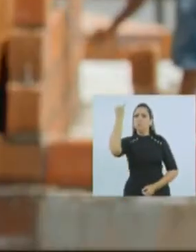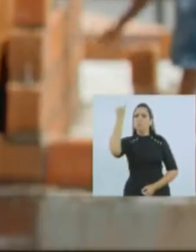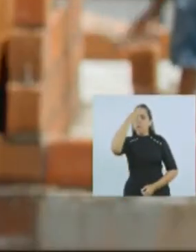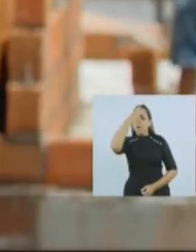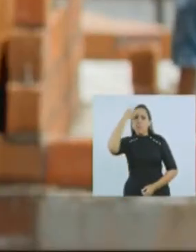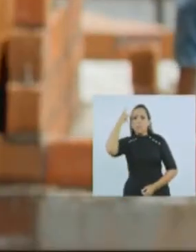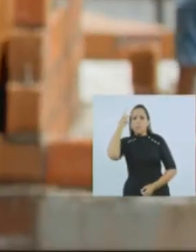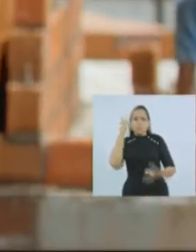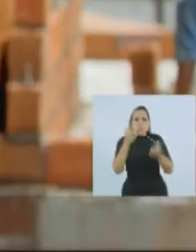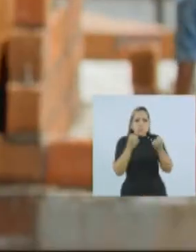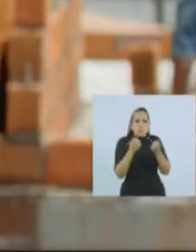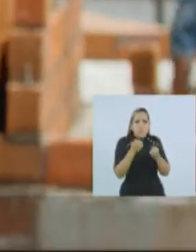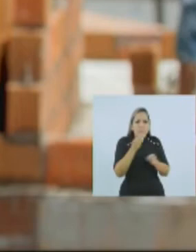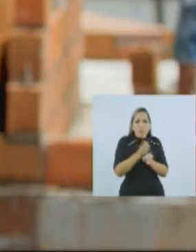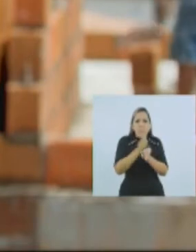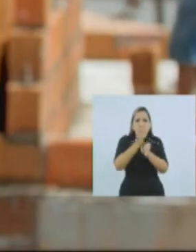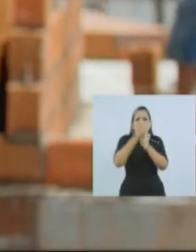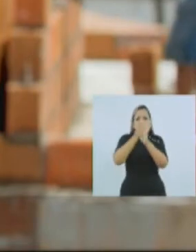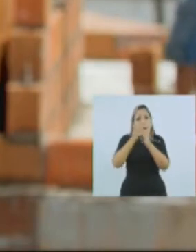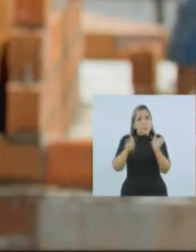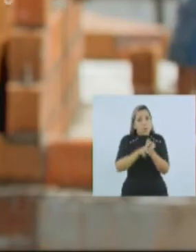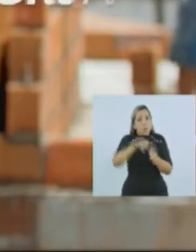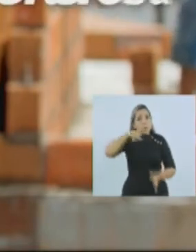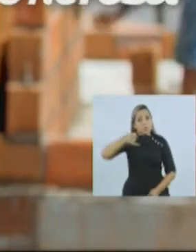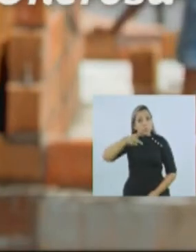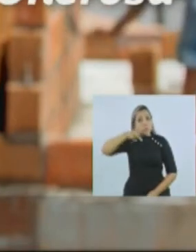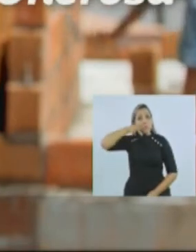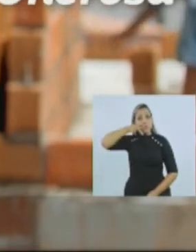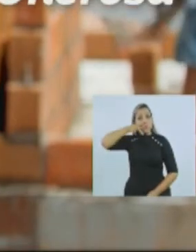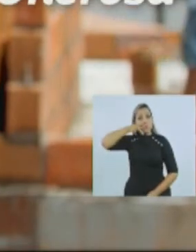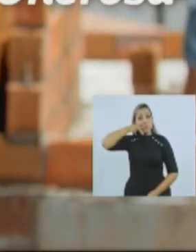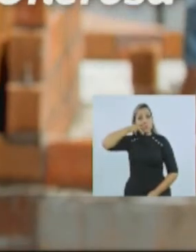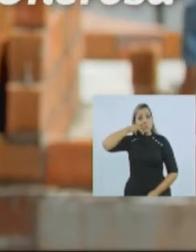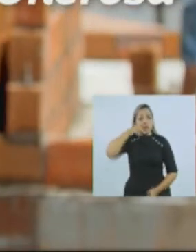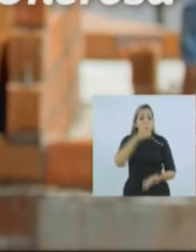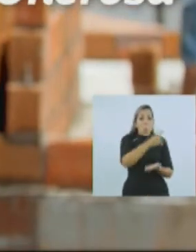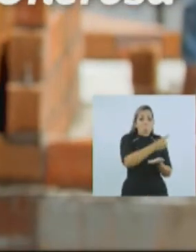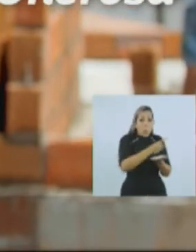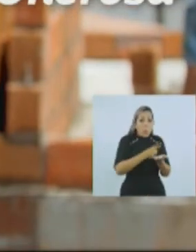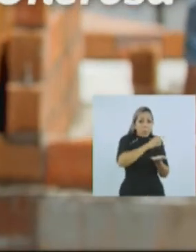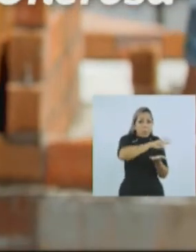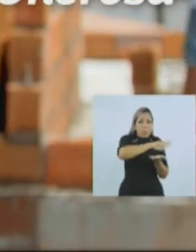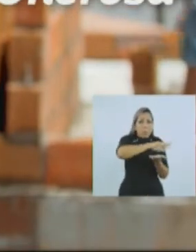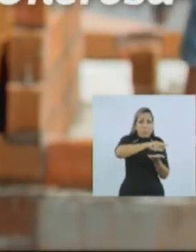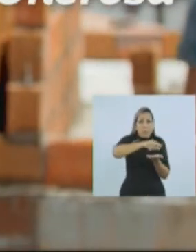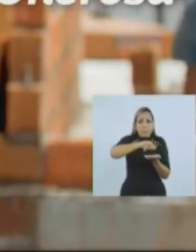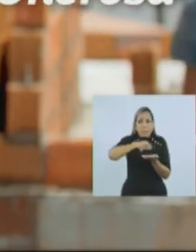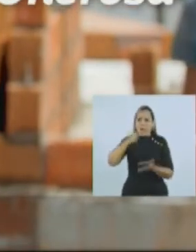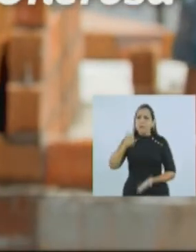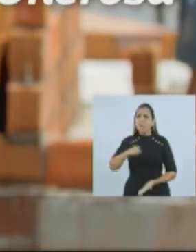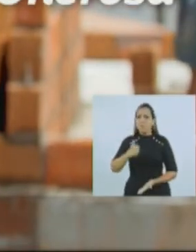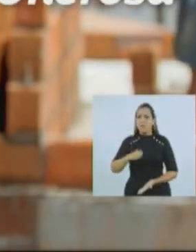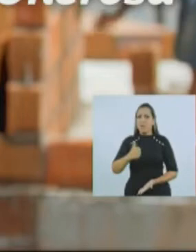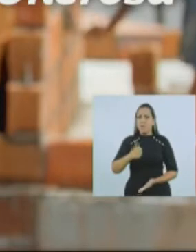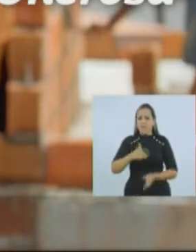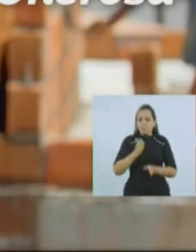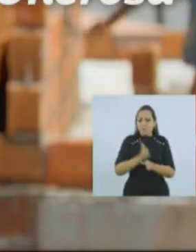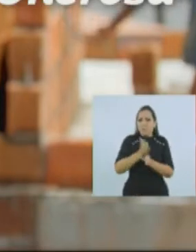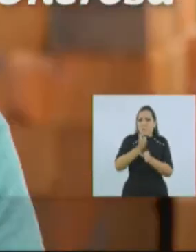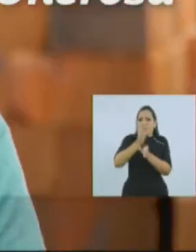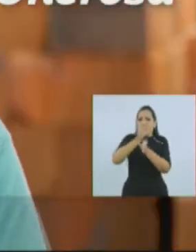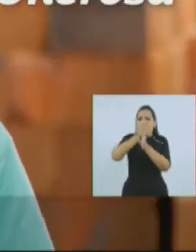quem quer construir aqui em João Pessoa. Vamos rediscutir a outorga onerosa como forma de oxigenar o